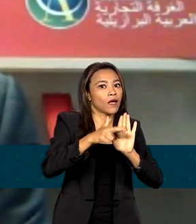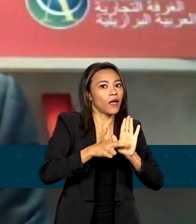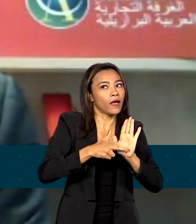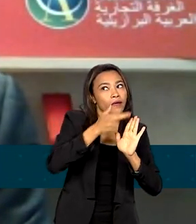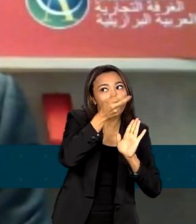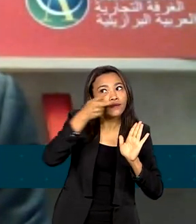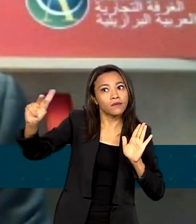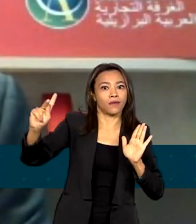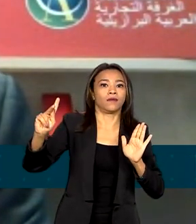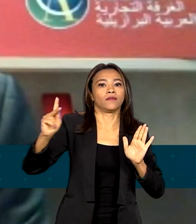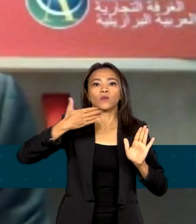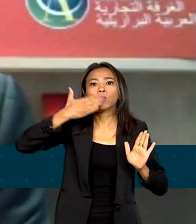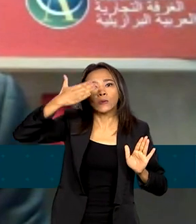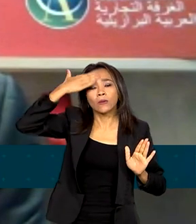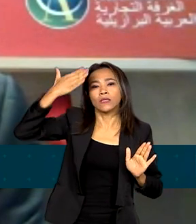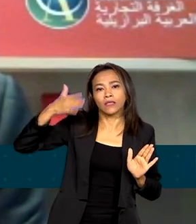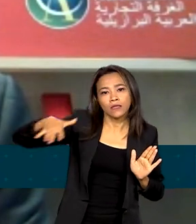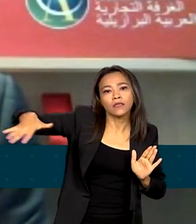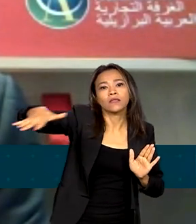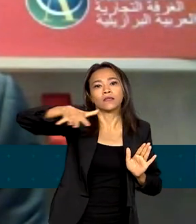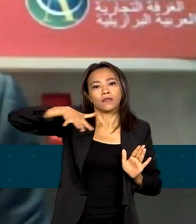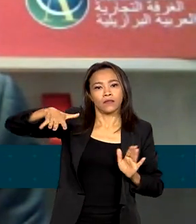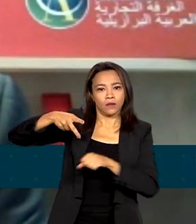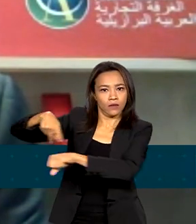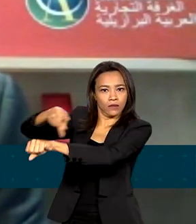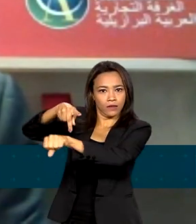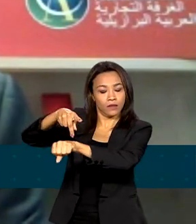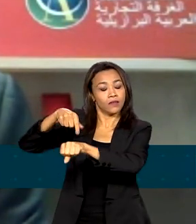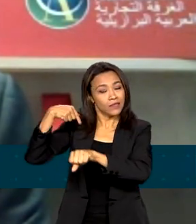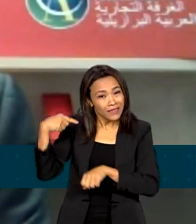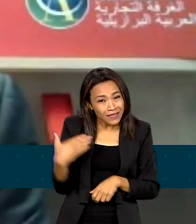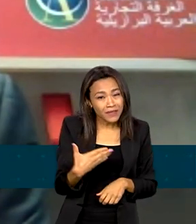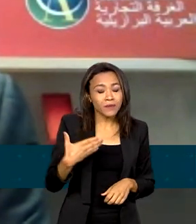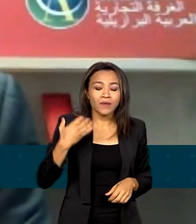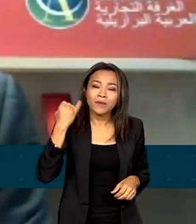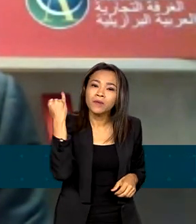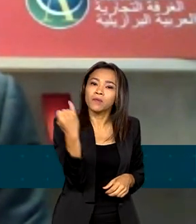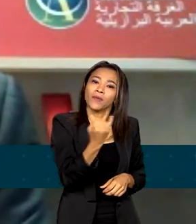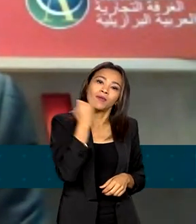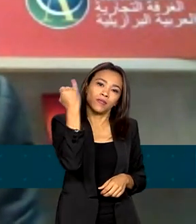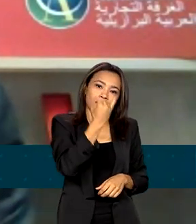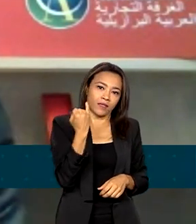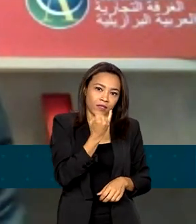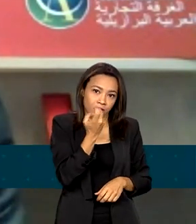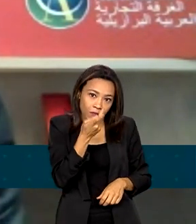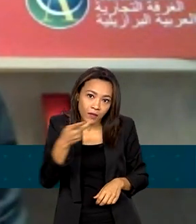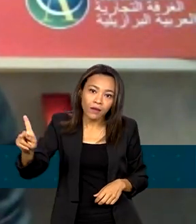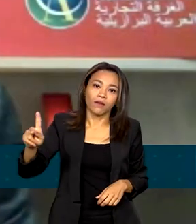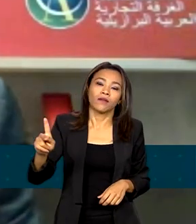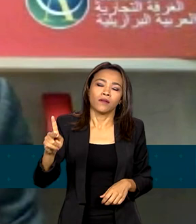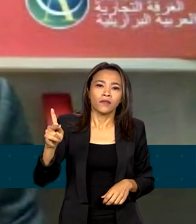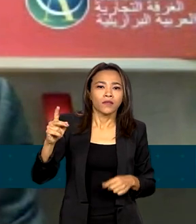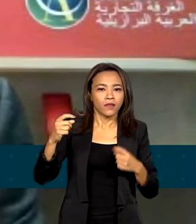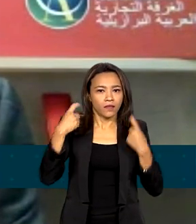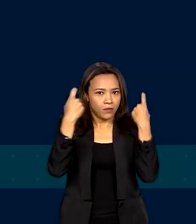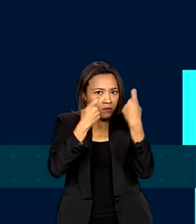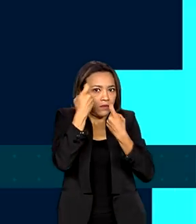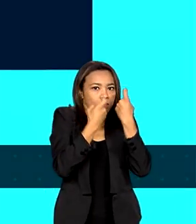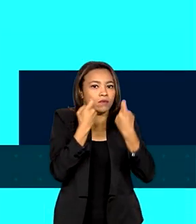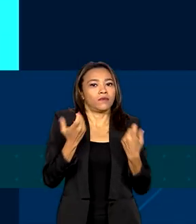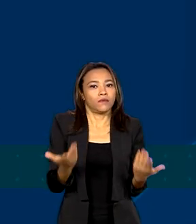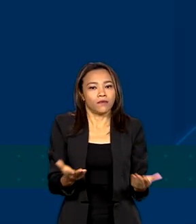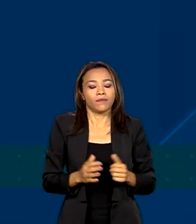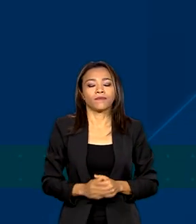E isso é realmente muito importante no contexto do comércio com o mundo árabe e com o mundo islâmico em geral.